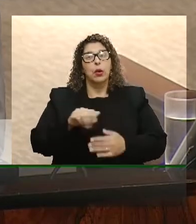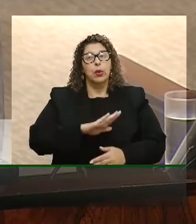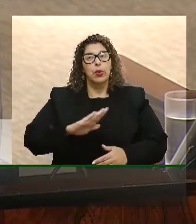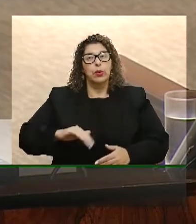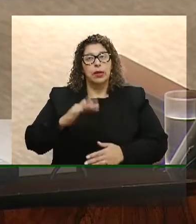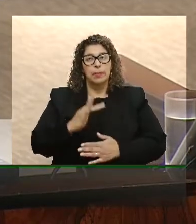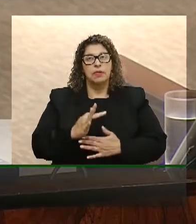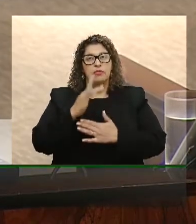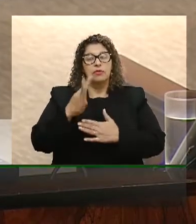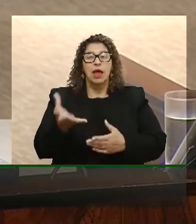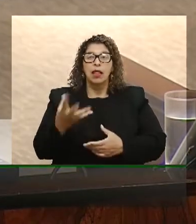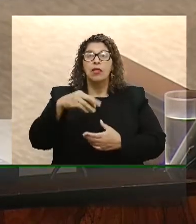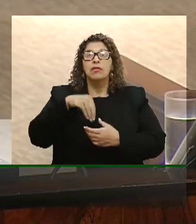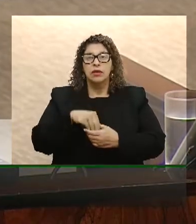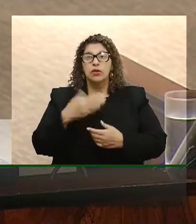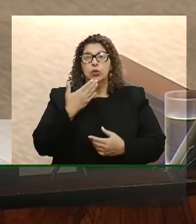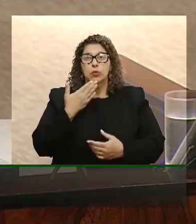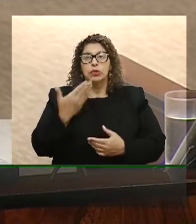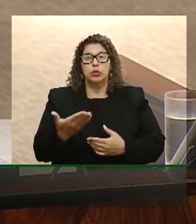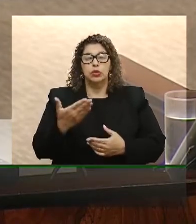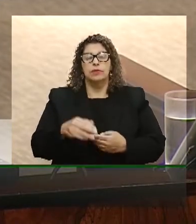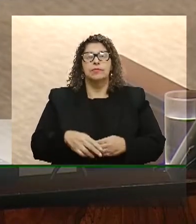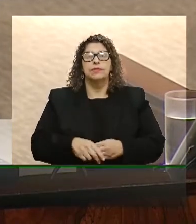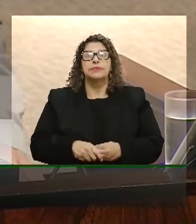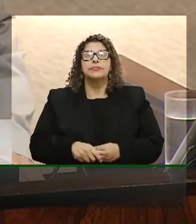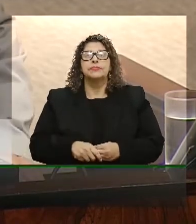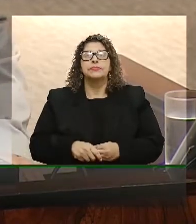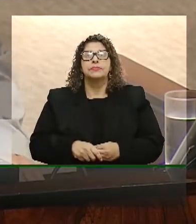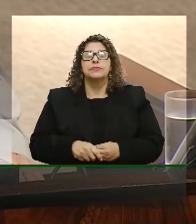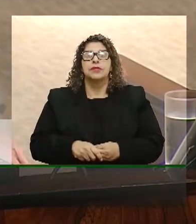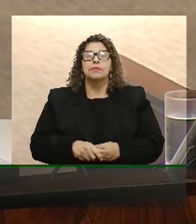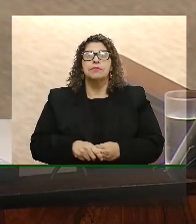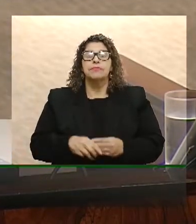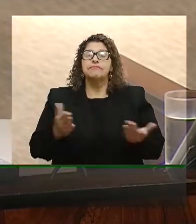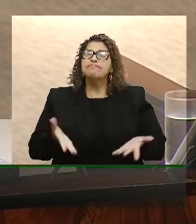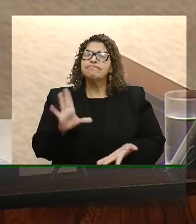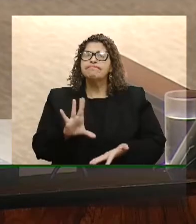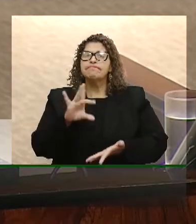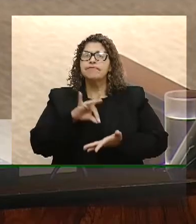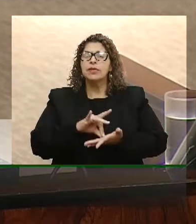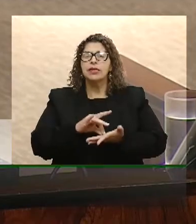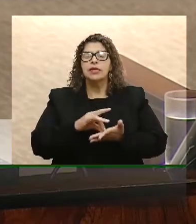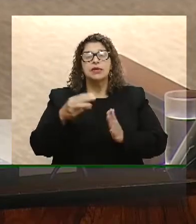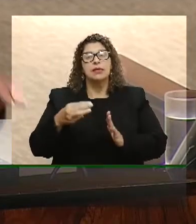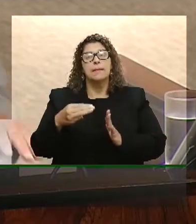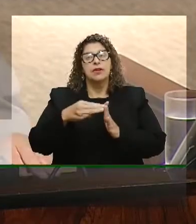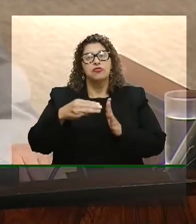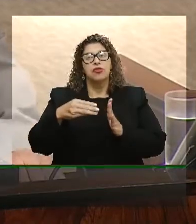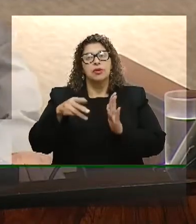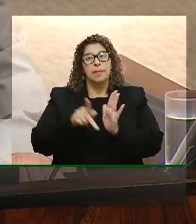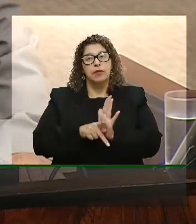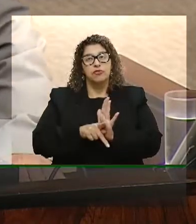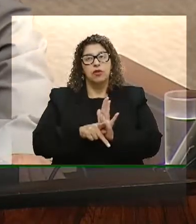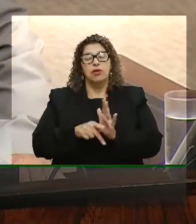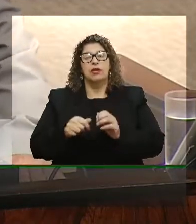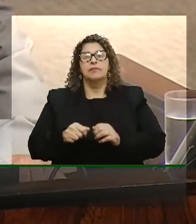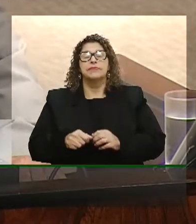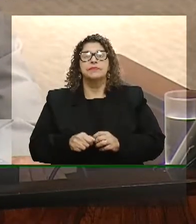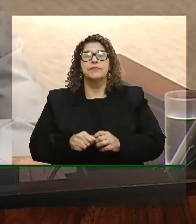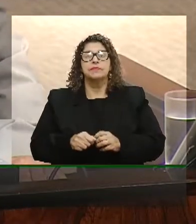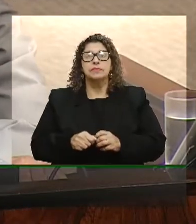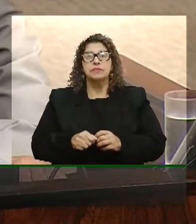incluído, atendido a sua licitação. Obrigado, presidente. Na realidade, essa medida provisória, ela, com